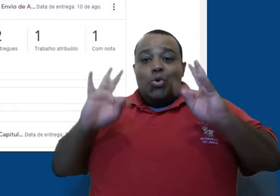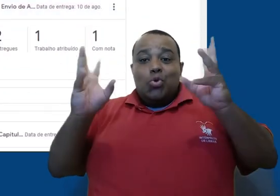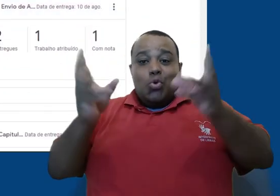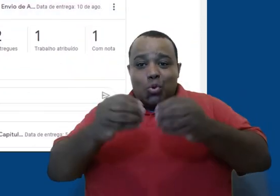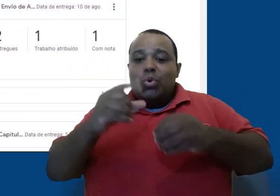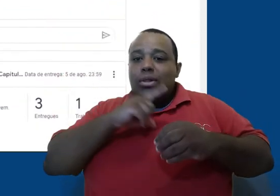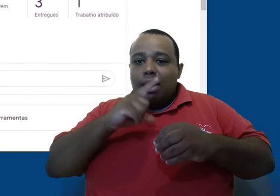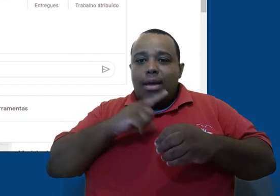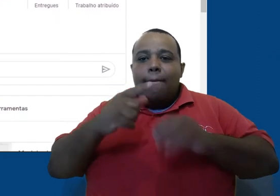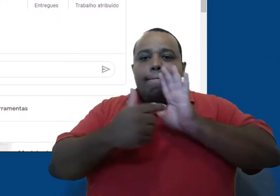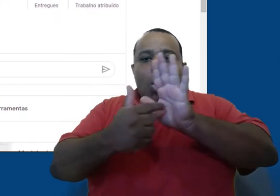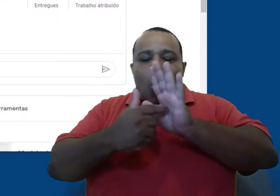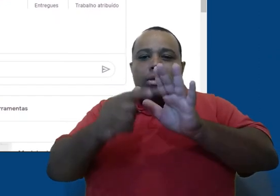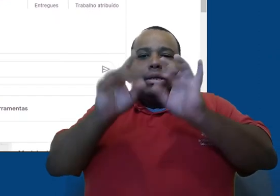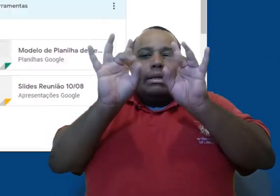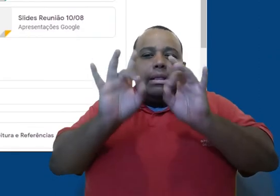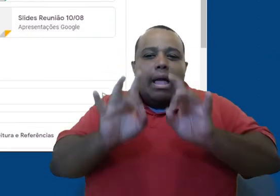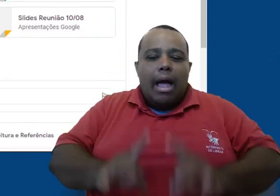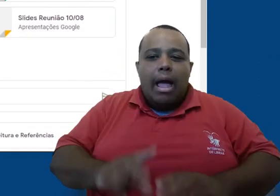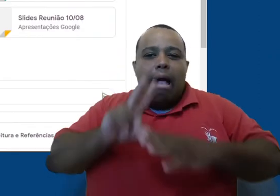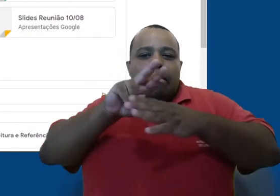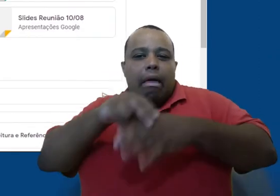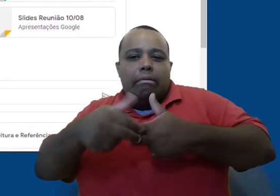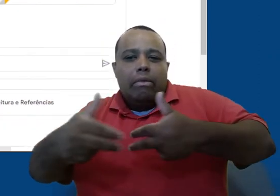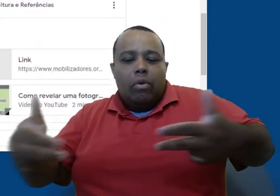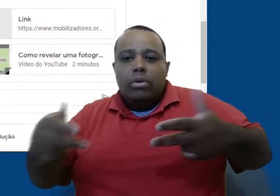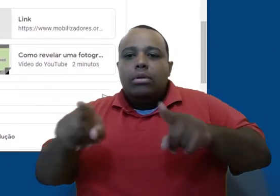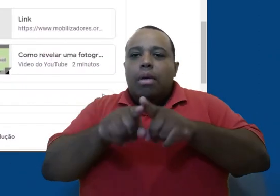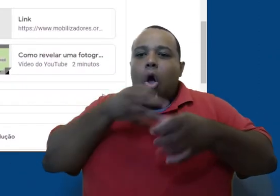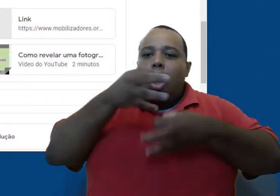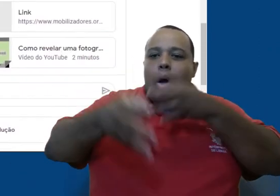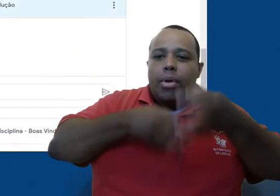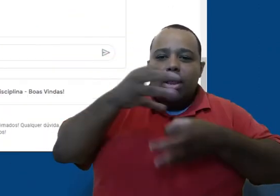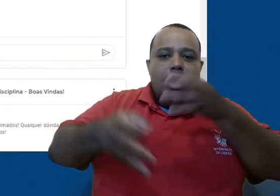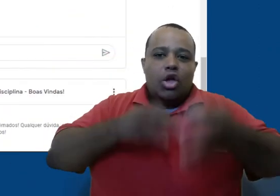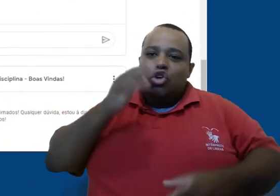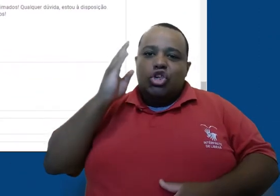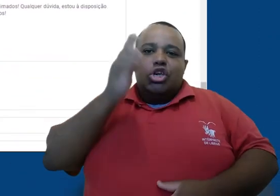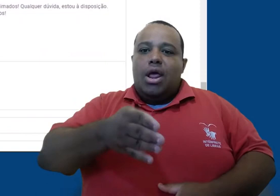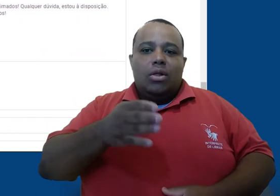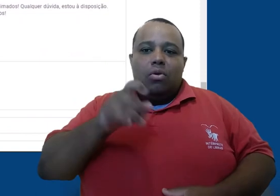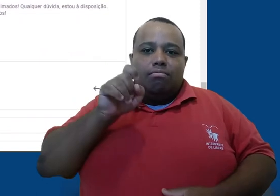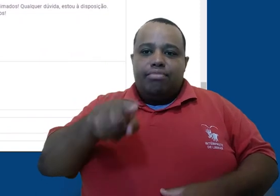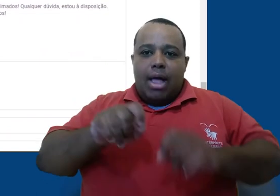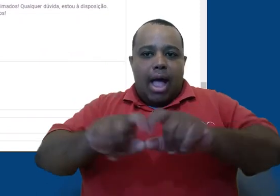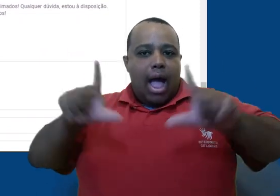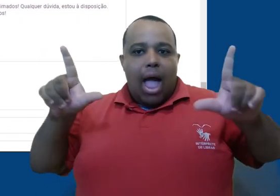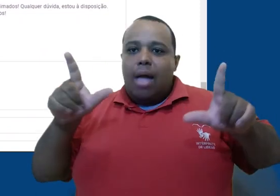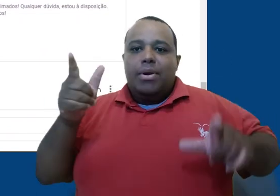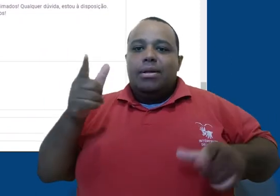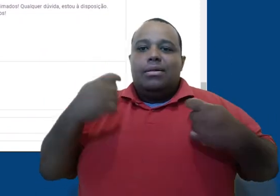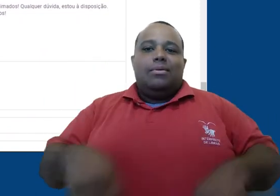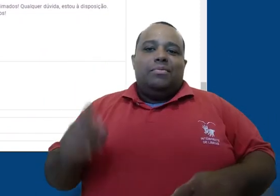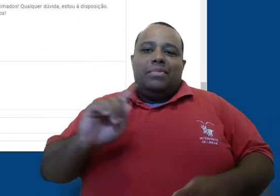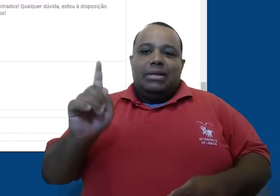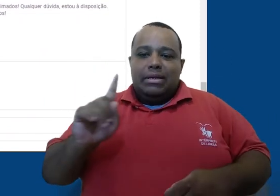atividades agora mostram os detalhes e anexos relacionados. Assim como também podemos comentar e ver comentários diretamente aqui agora pelo mural,